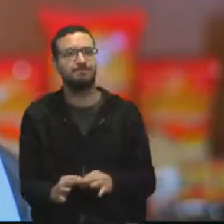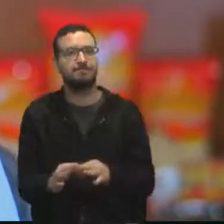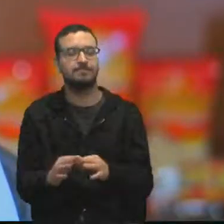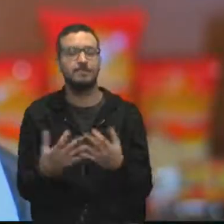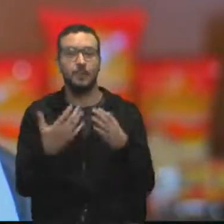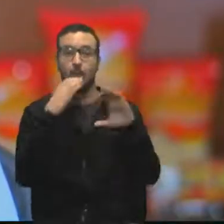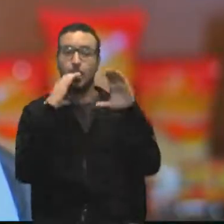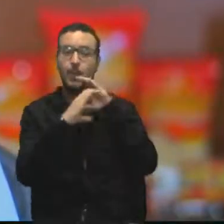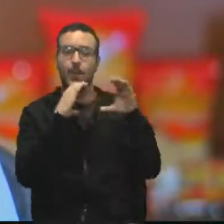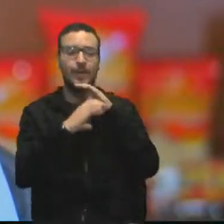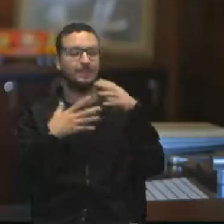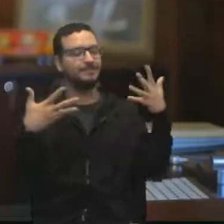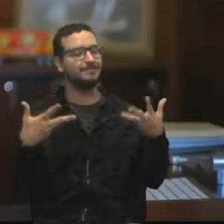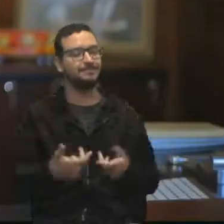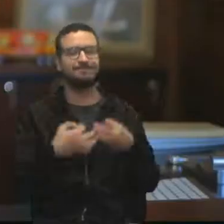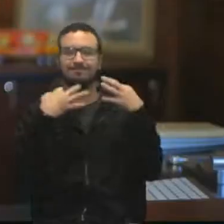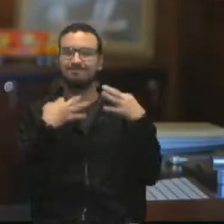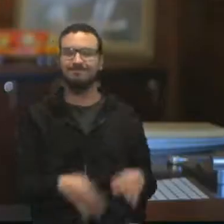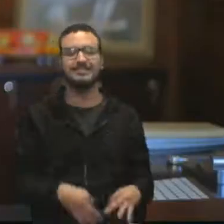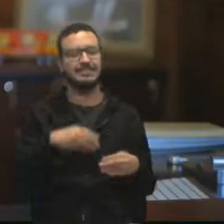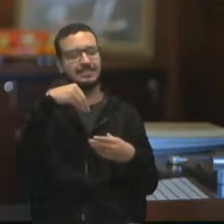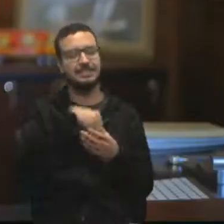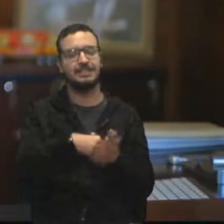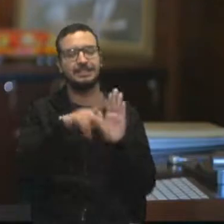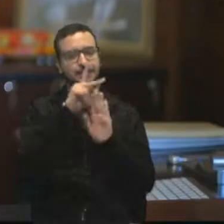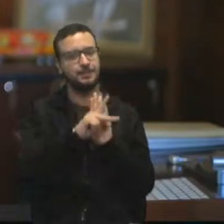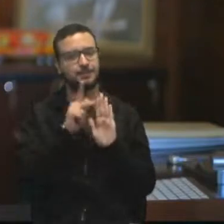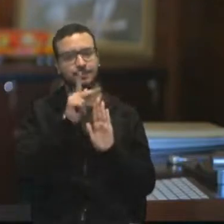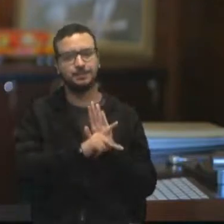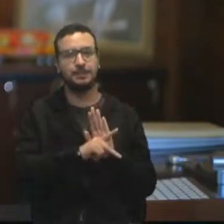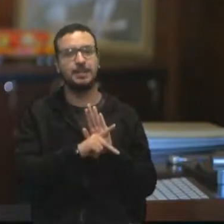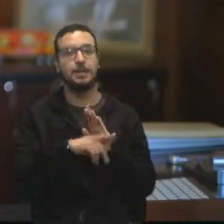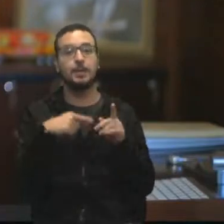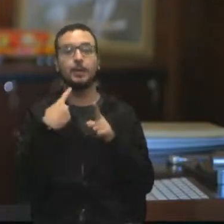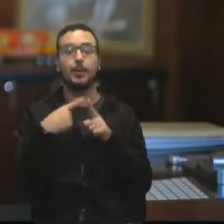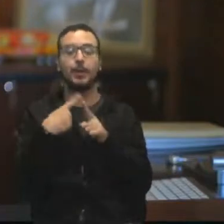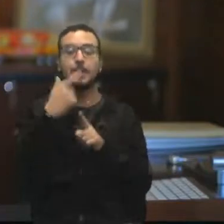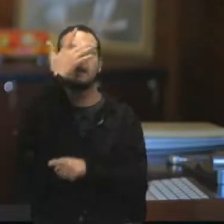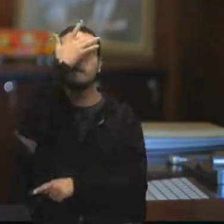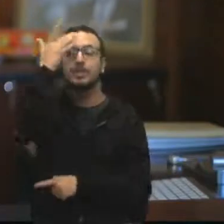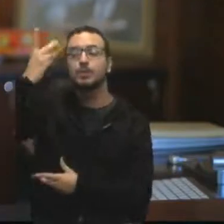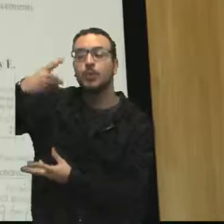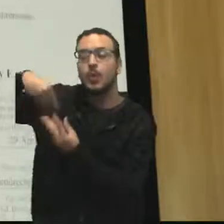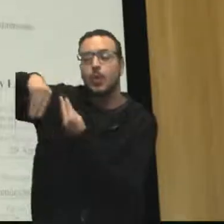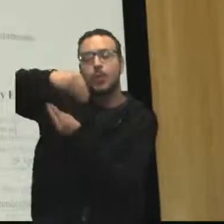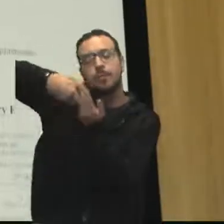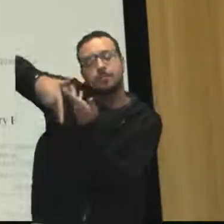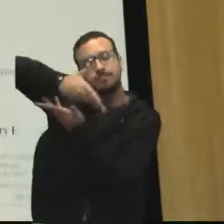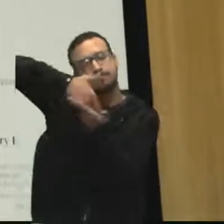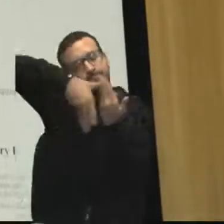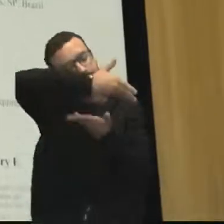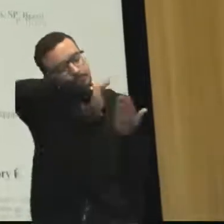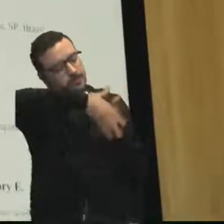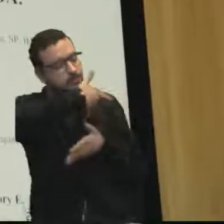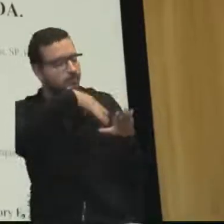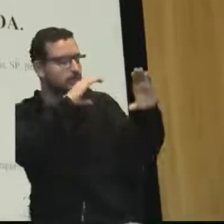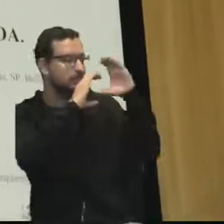segredo do nosso sucesso. Eu acho que o envolvimento de todo mundo e a comunicação quase que